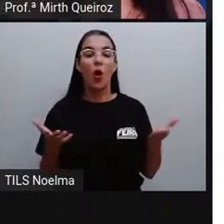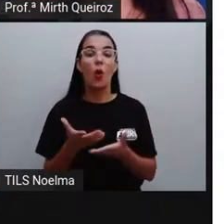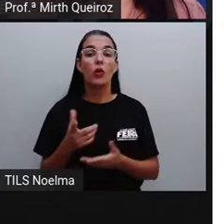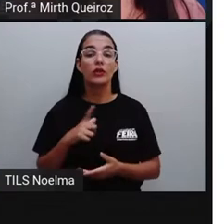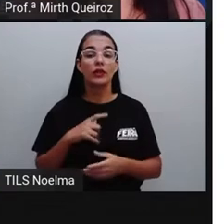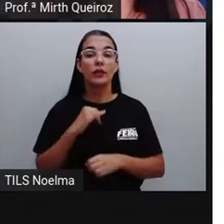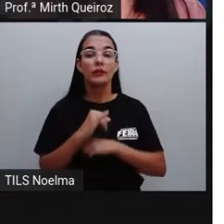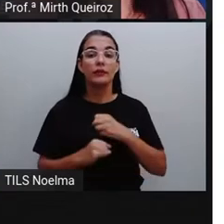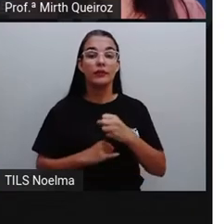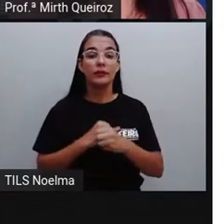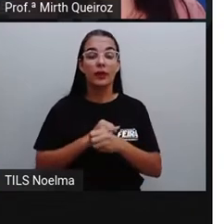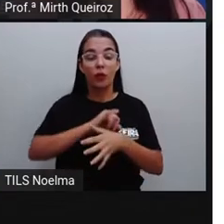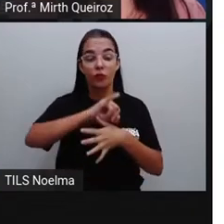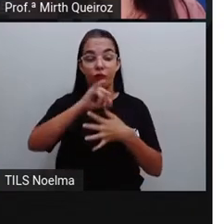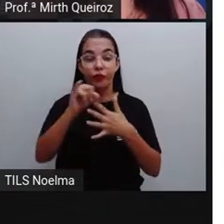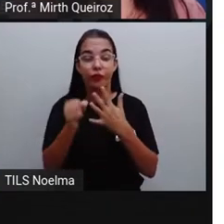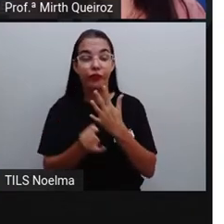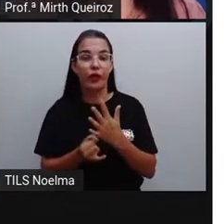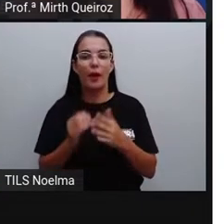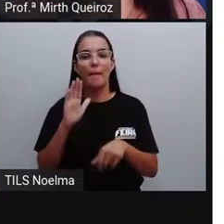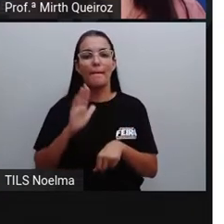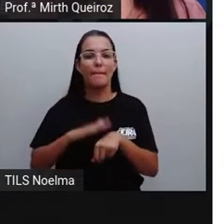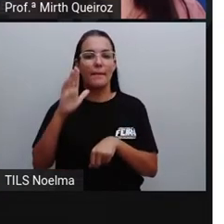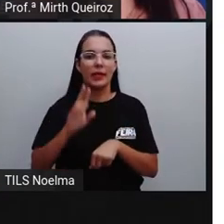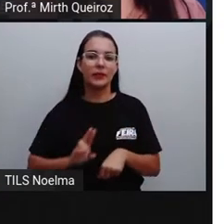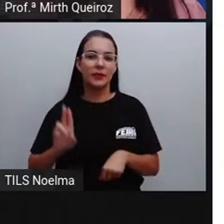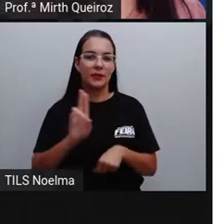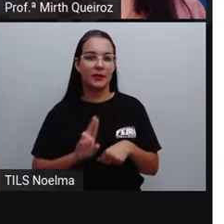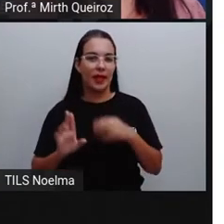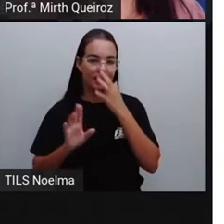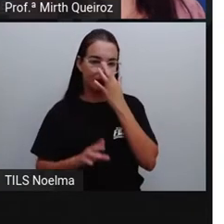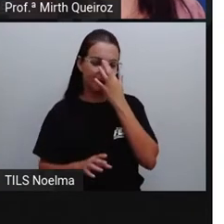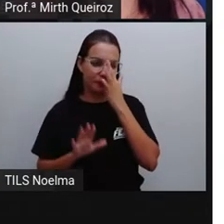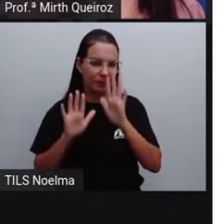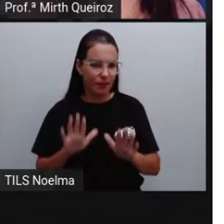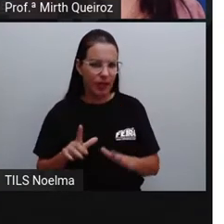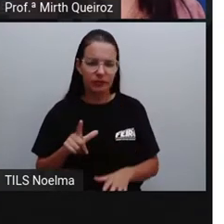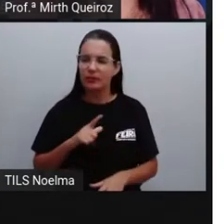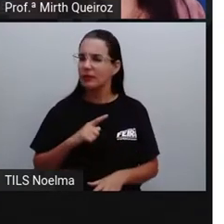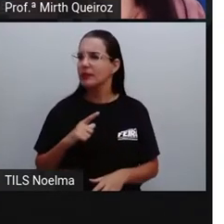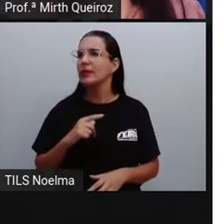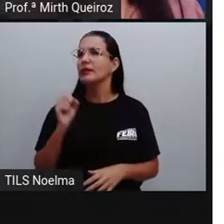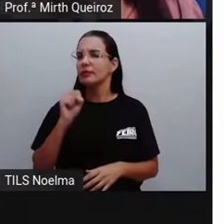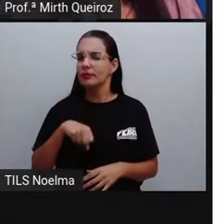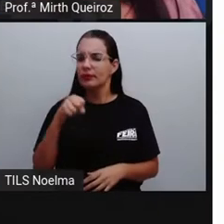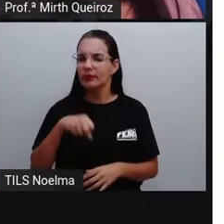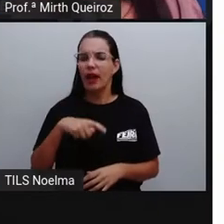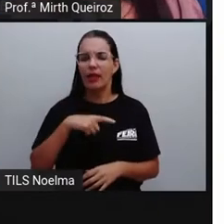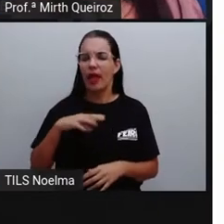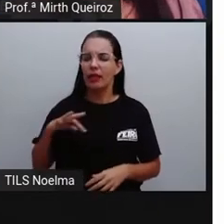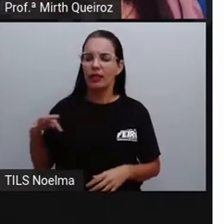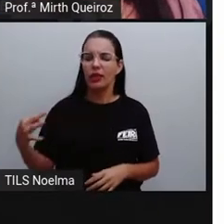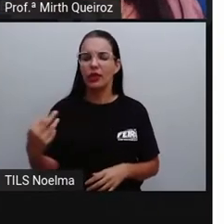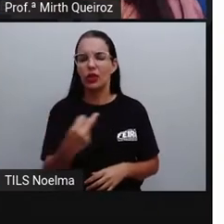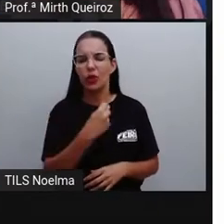as redes sociais mais utilizadas. Mas mesmo a gente tendo todas as redes sociais